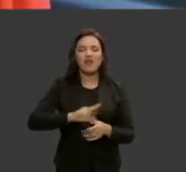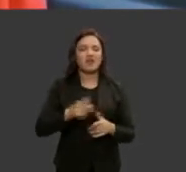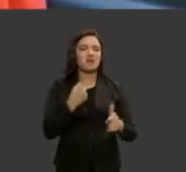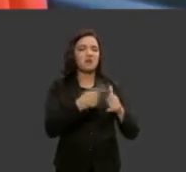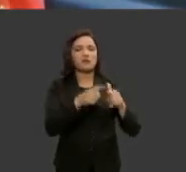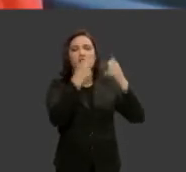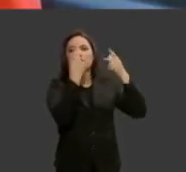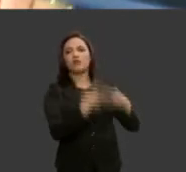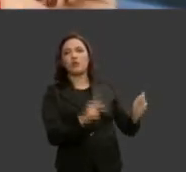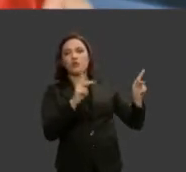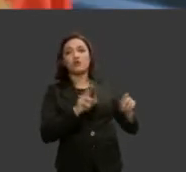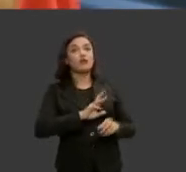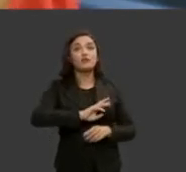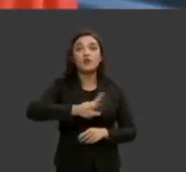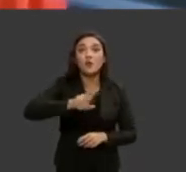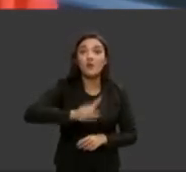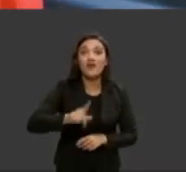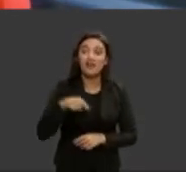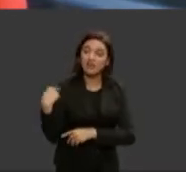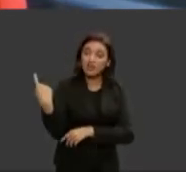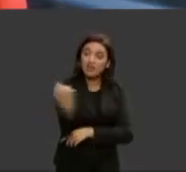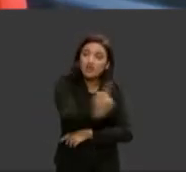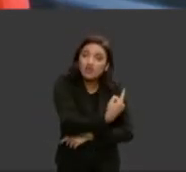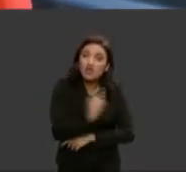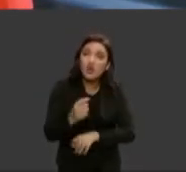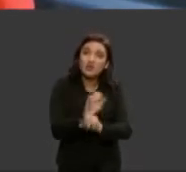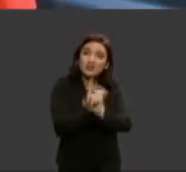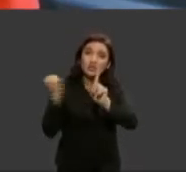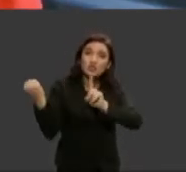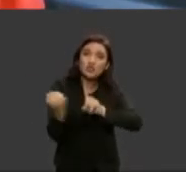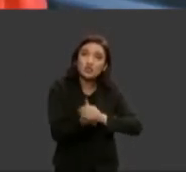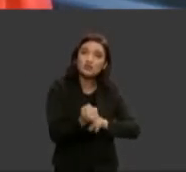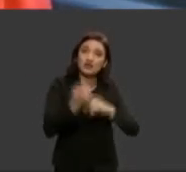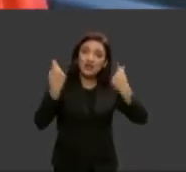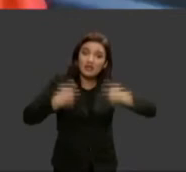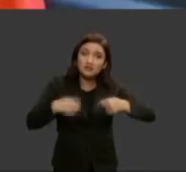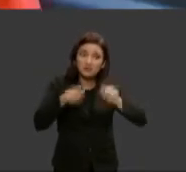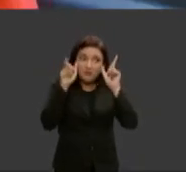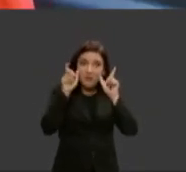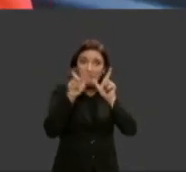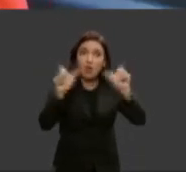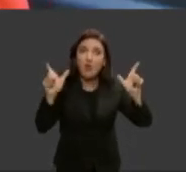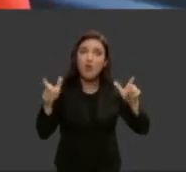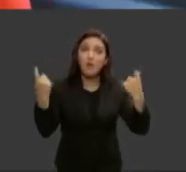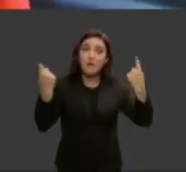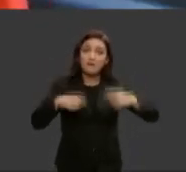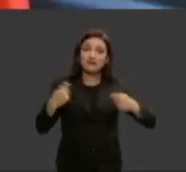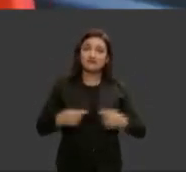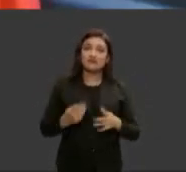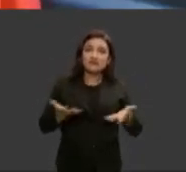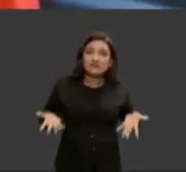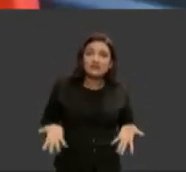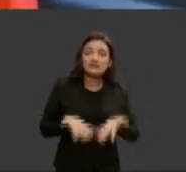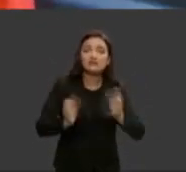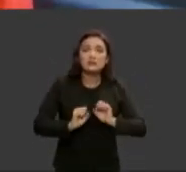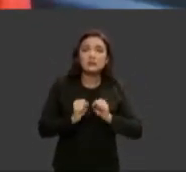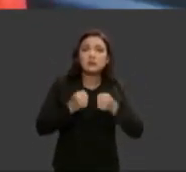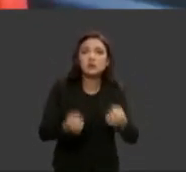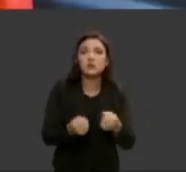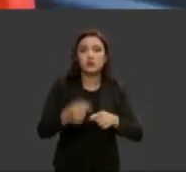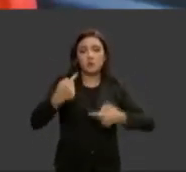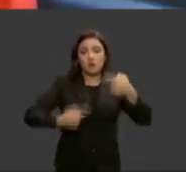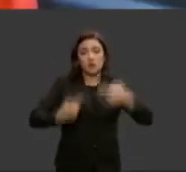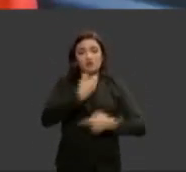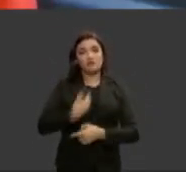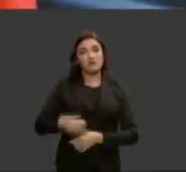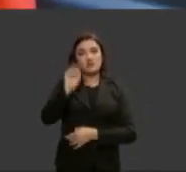todos nós o problema é de toda a sociedade brasileira o problema é de políticas públicas sim nós não